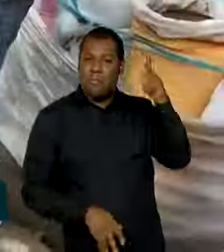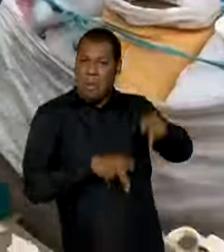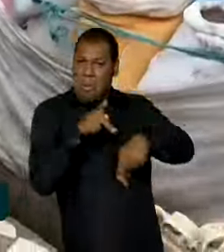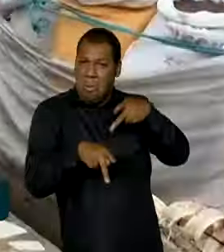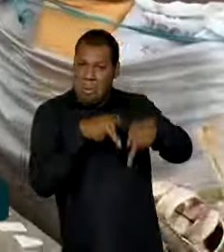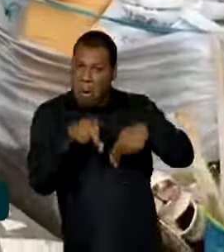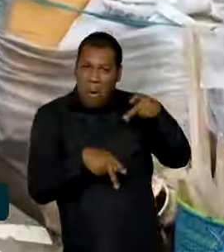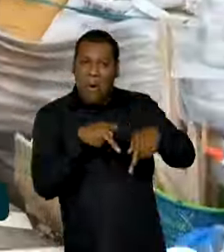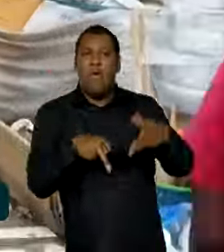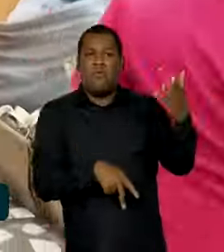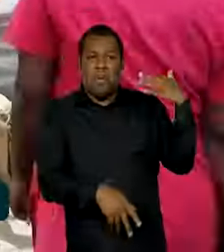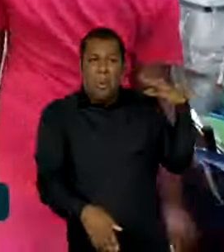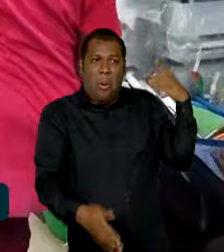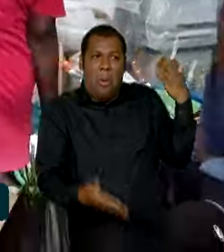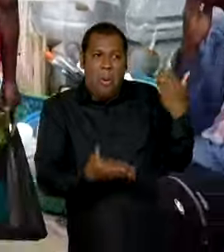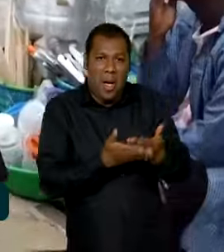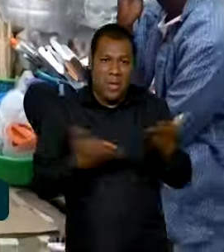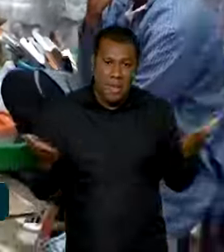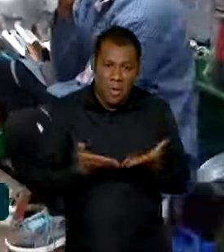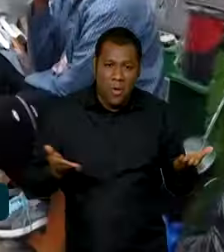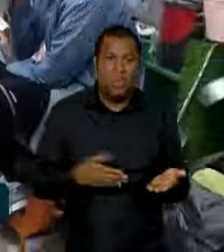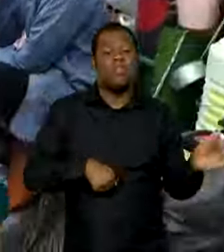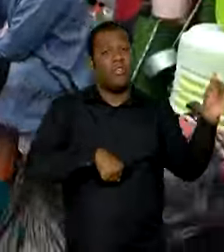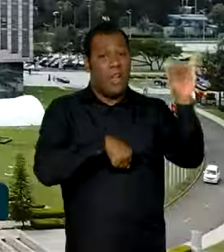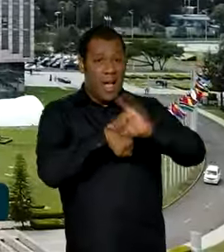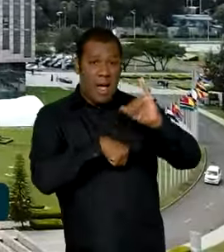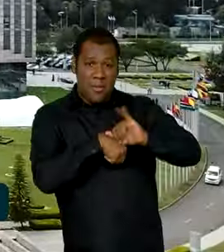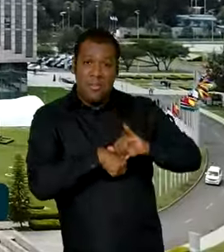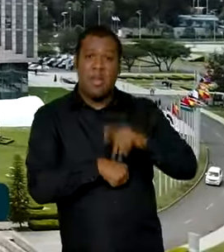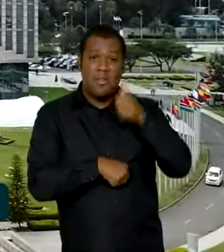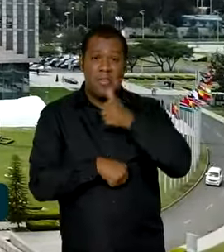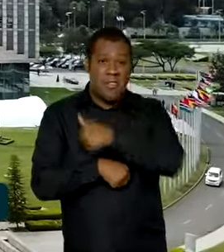capital da Etiópia é também sede da União Africana.